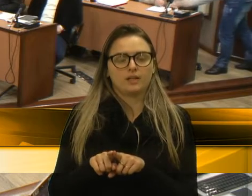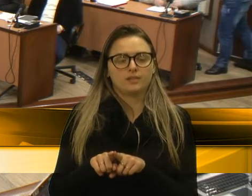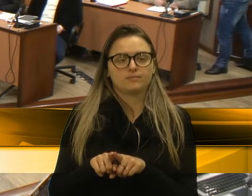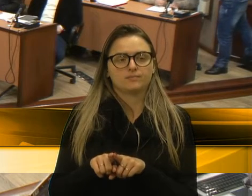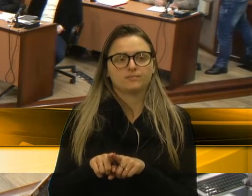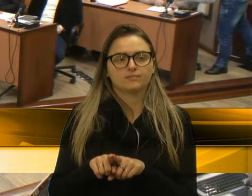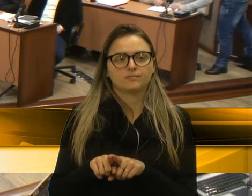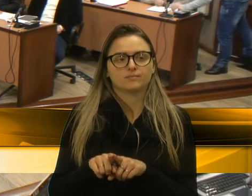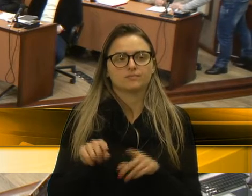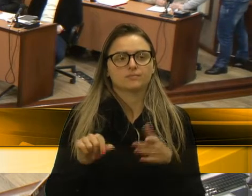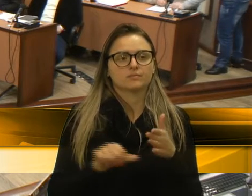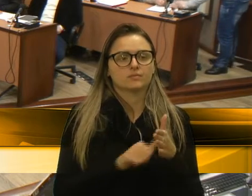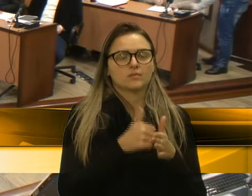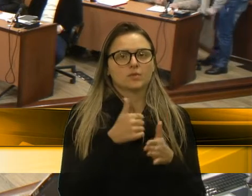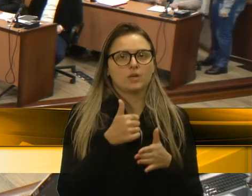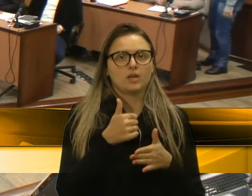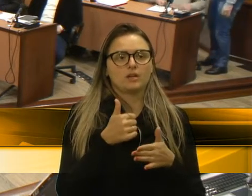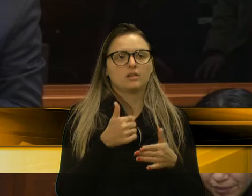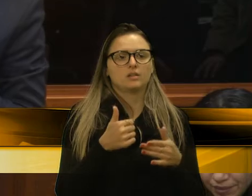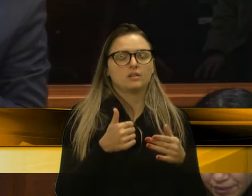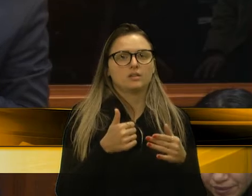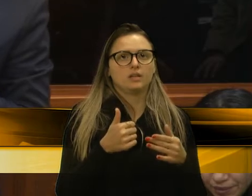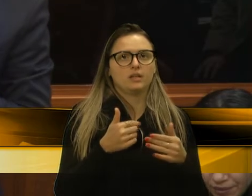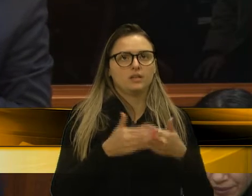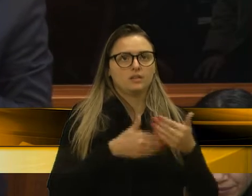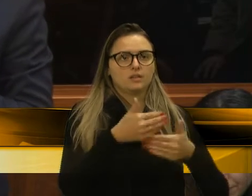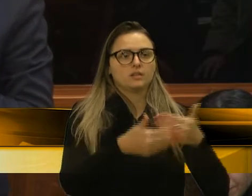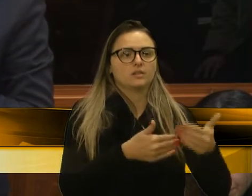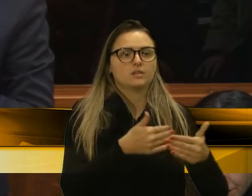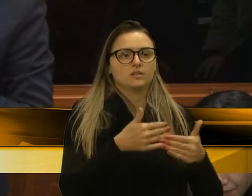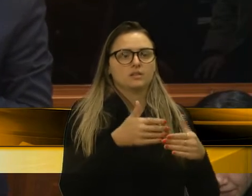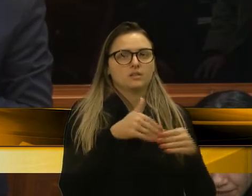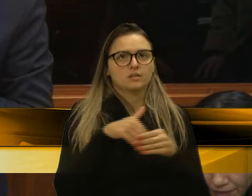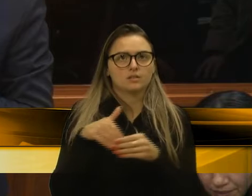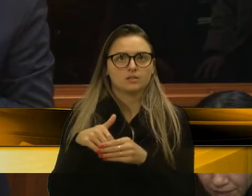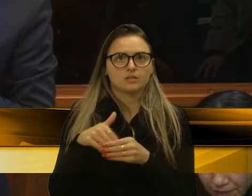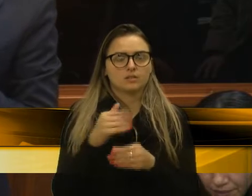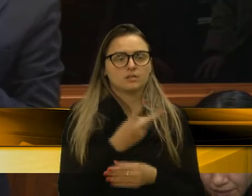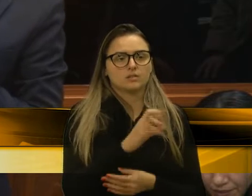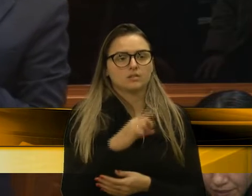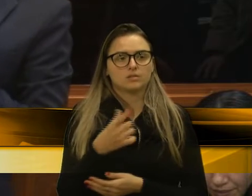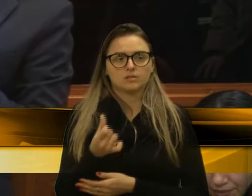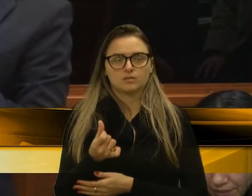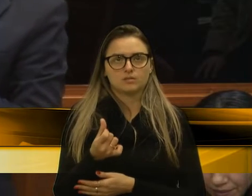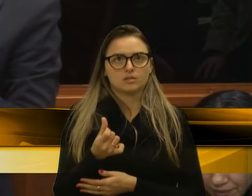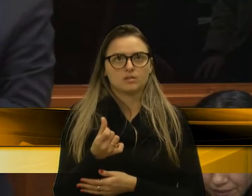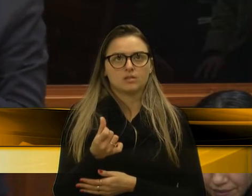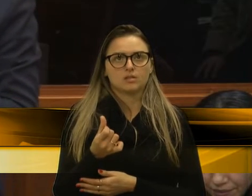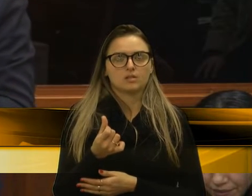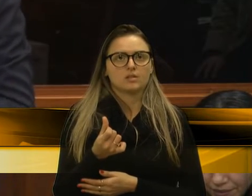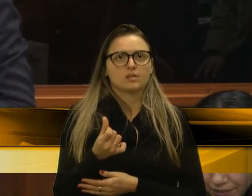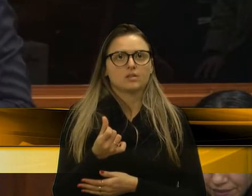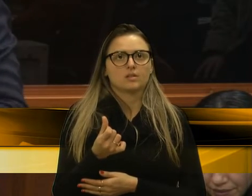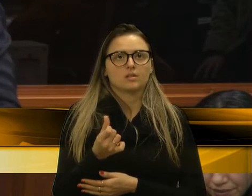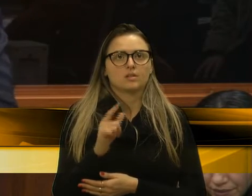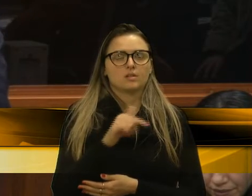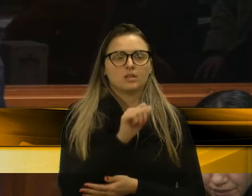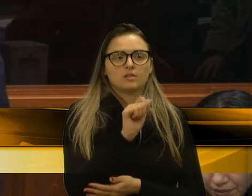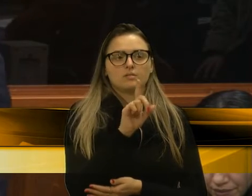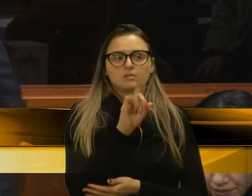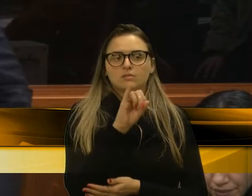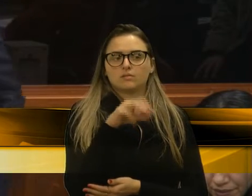Primeiro grande avanço, e quem concorreu na eleição 2016 já percebeu, foi a DIN 4